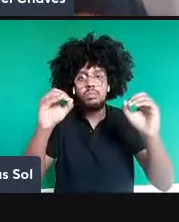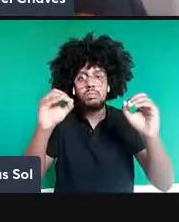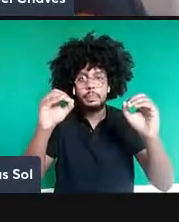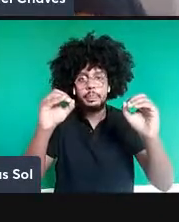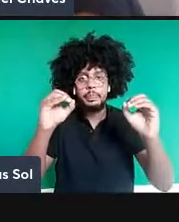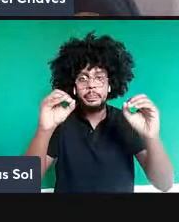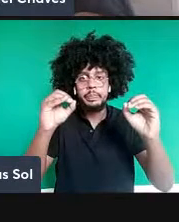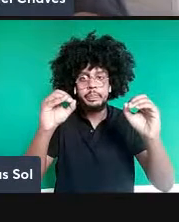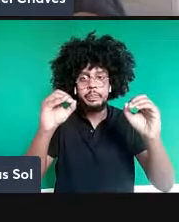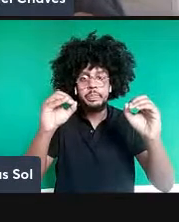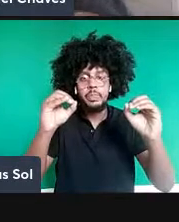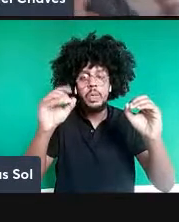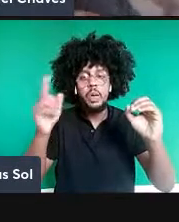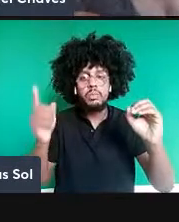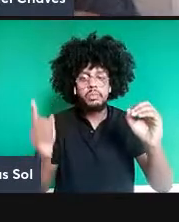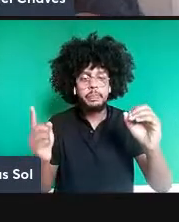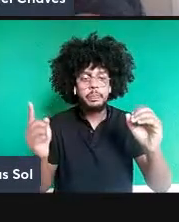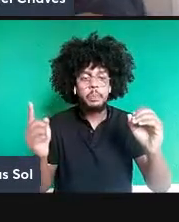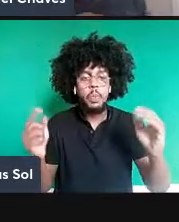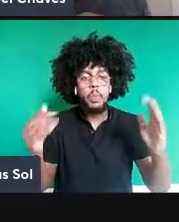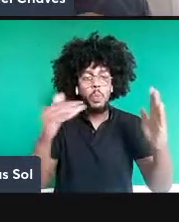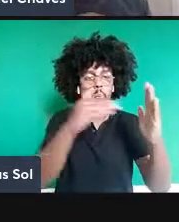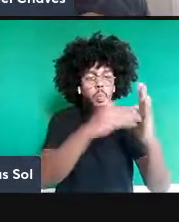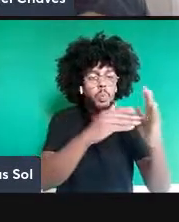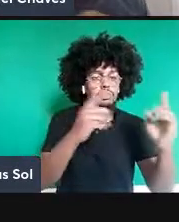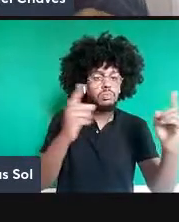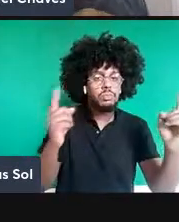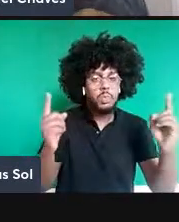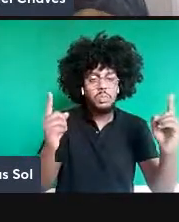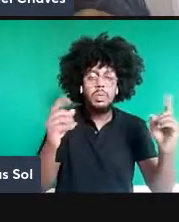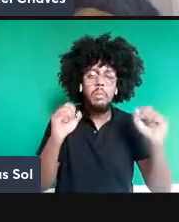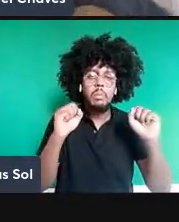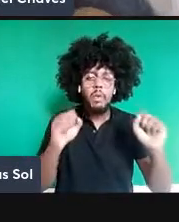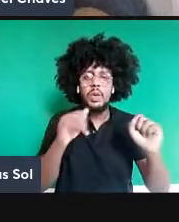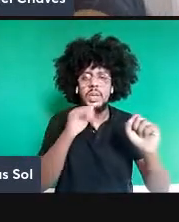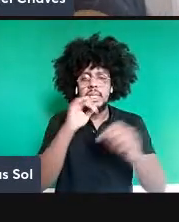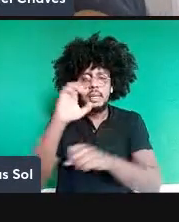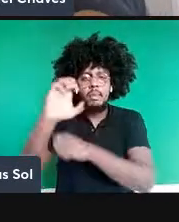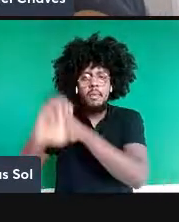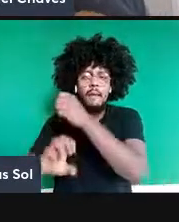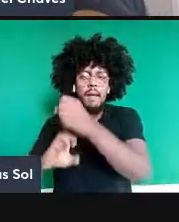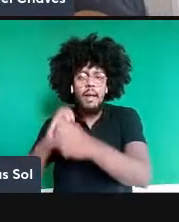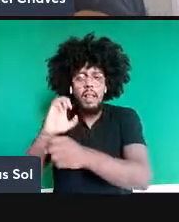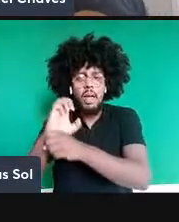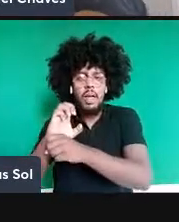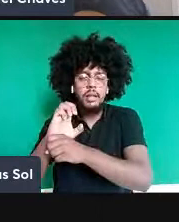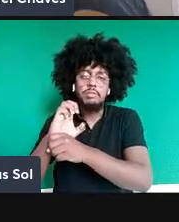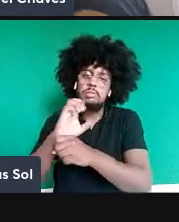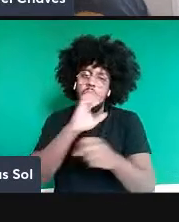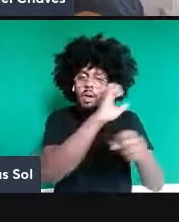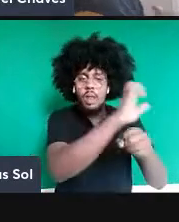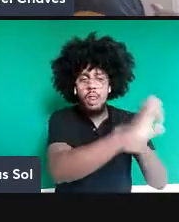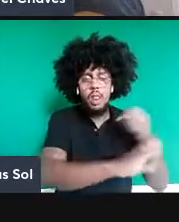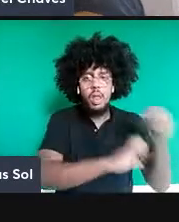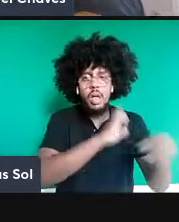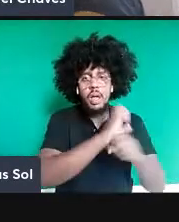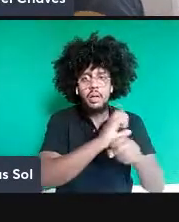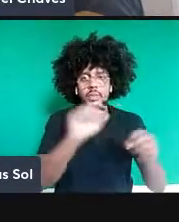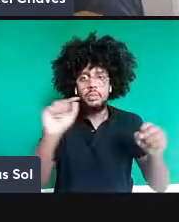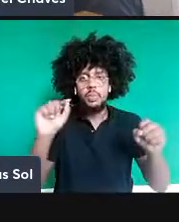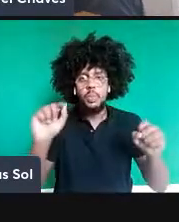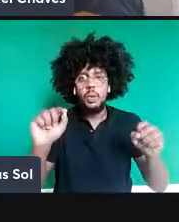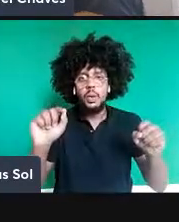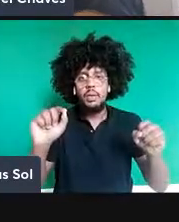fótons emaranhados, ou podem ser dois elétrons, o que quer que seja. Então, Alice e Bob estão lá distantes entre si, recebem esses